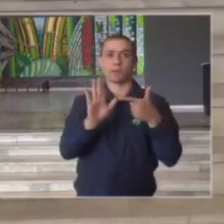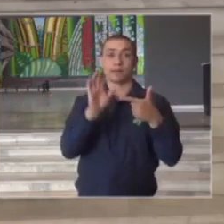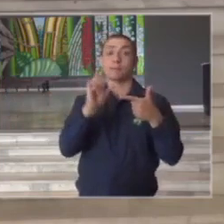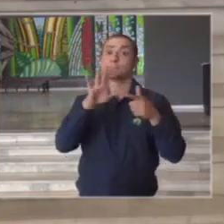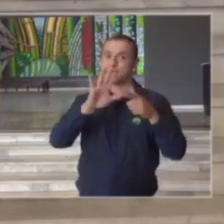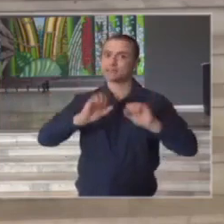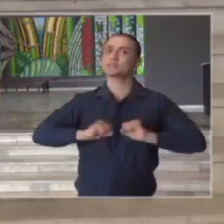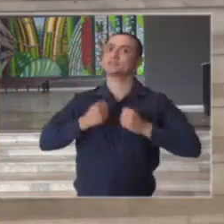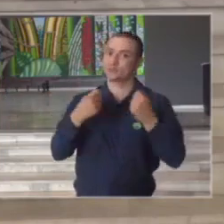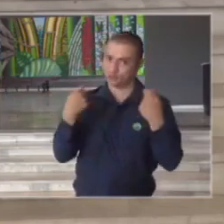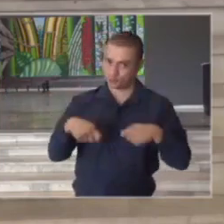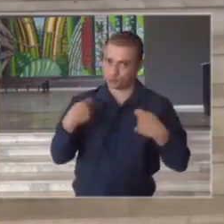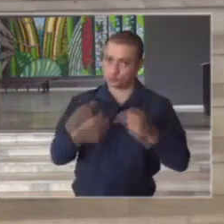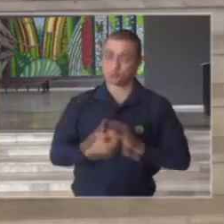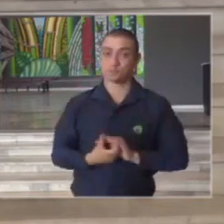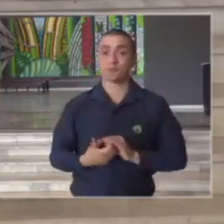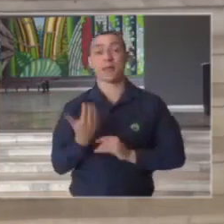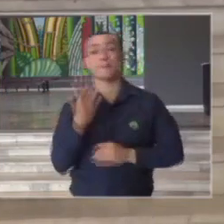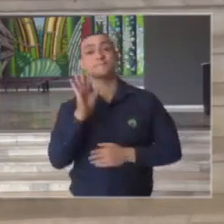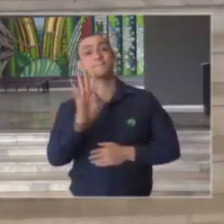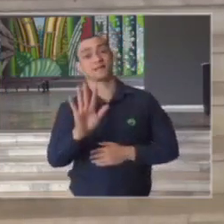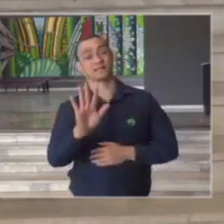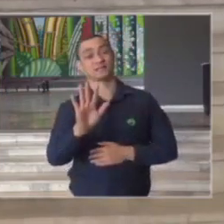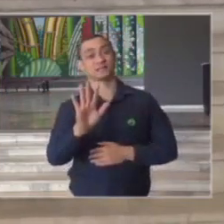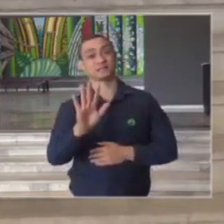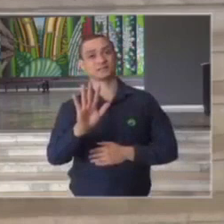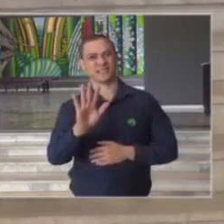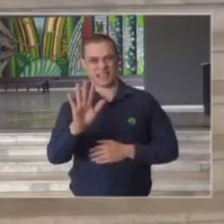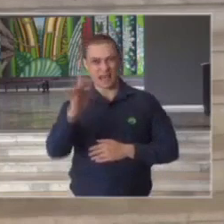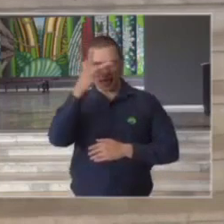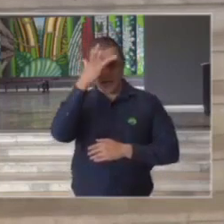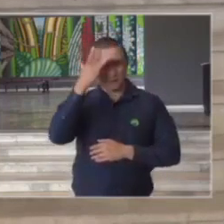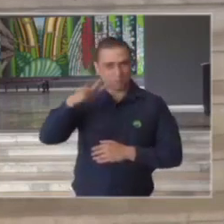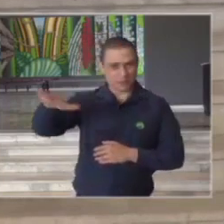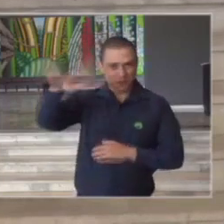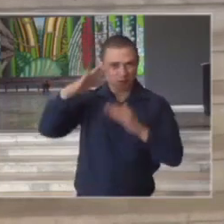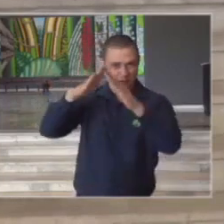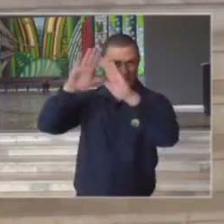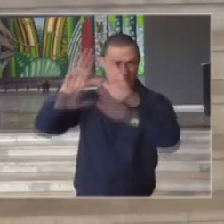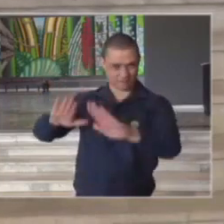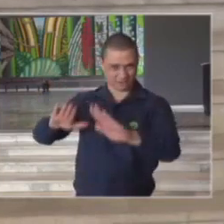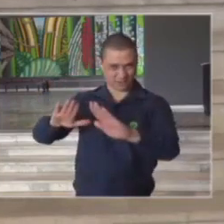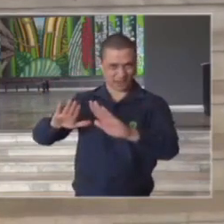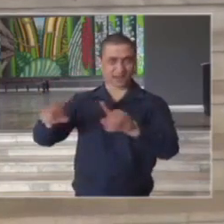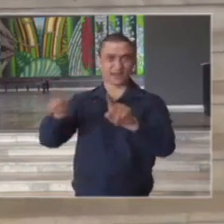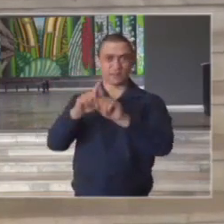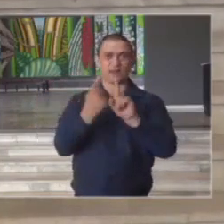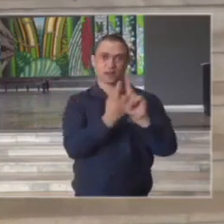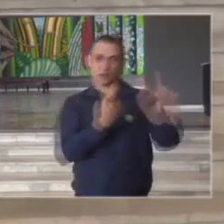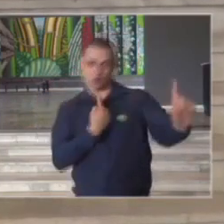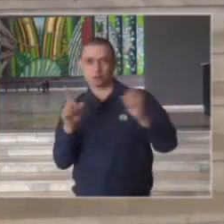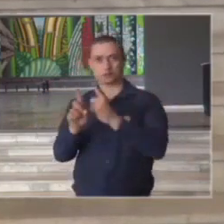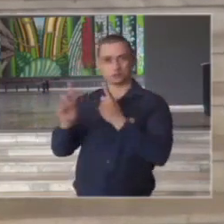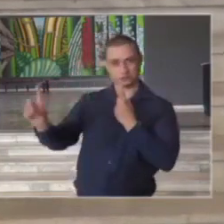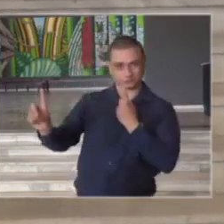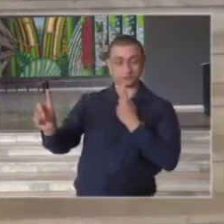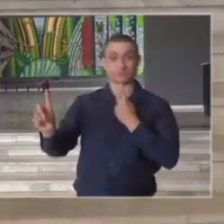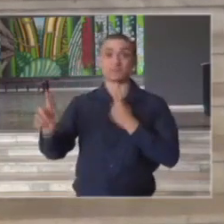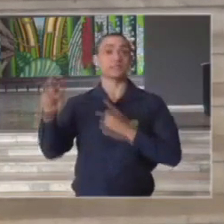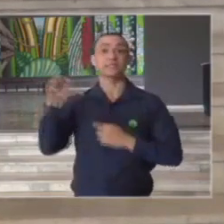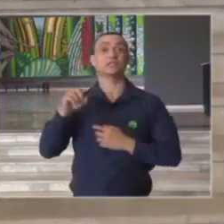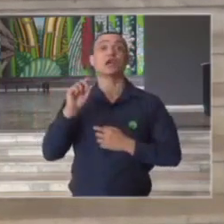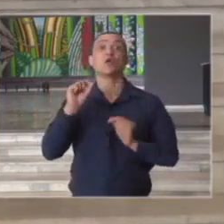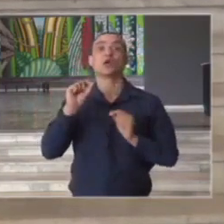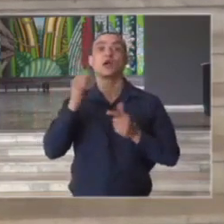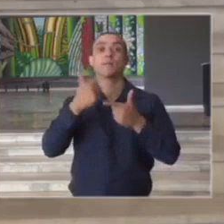muito esforço porém a questão do isolamento do distanciamento social é uma questão